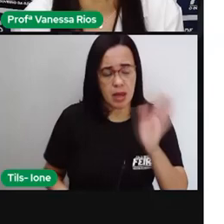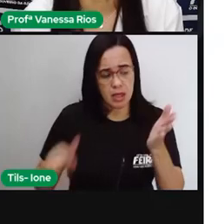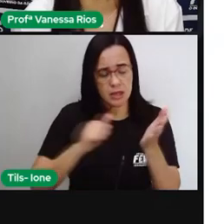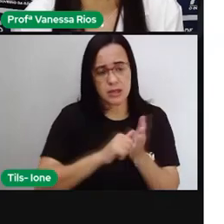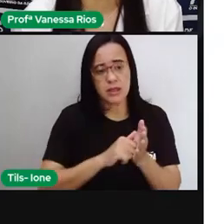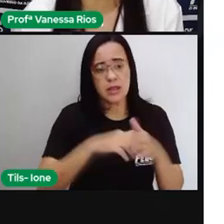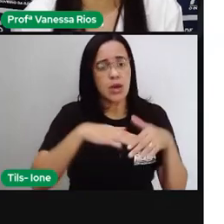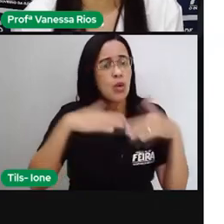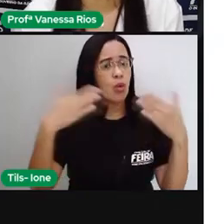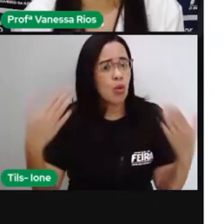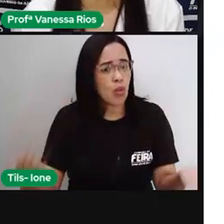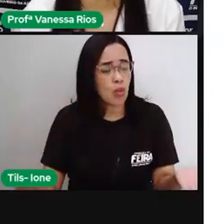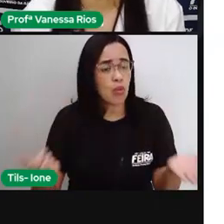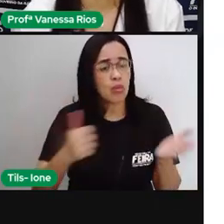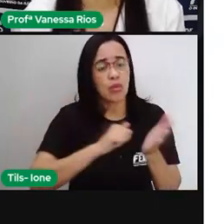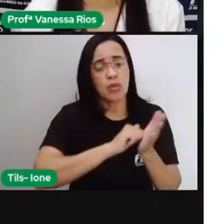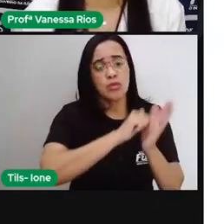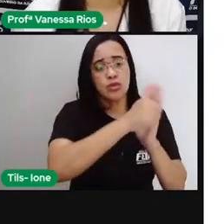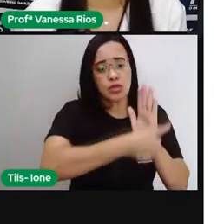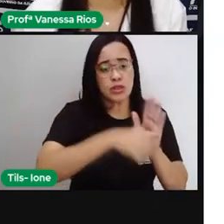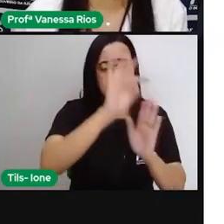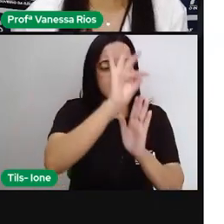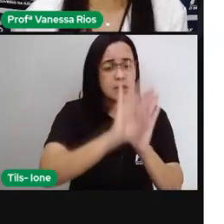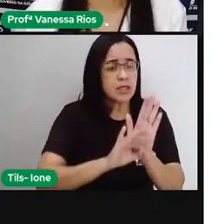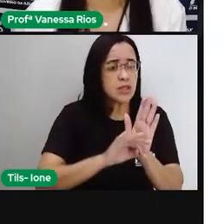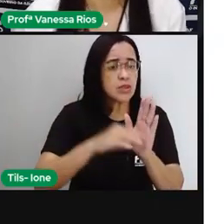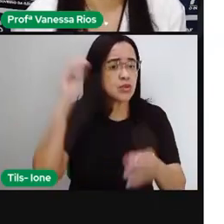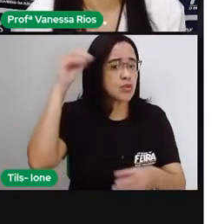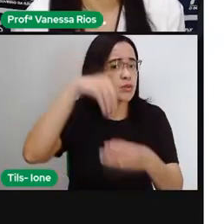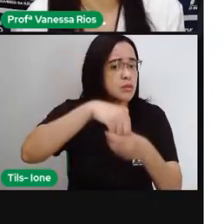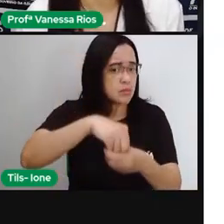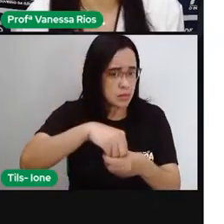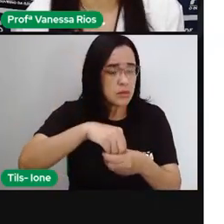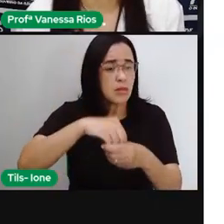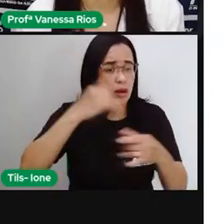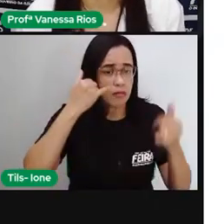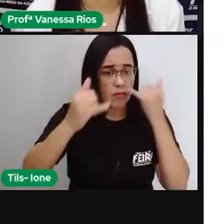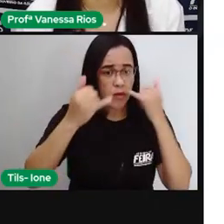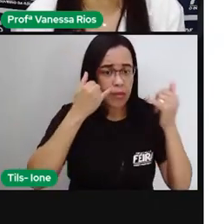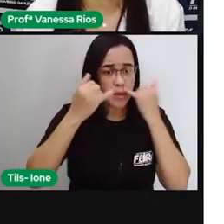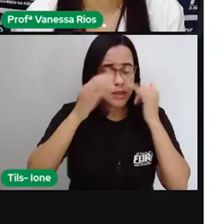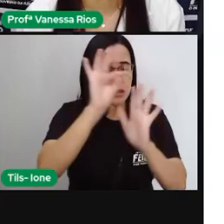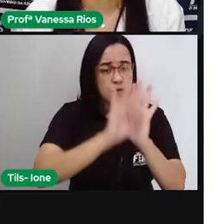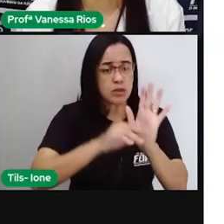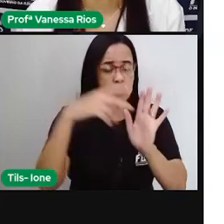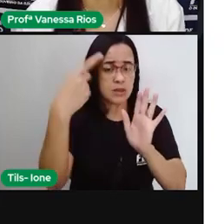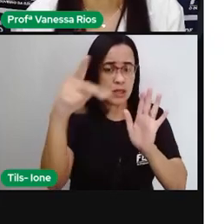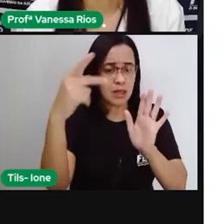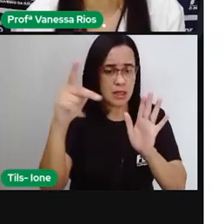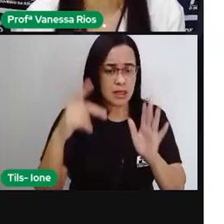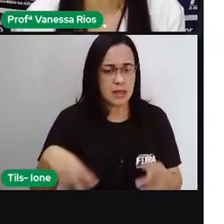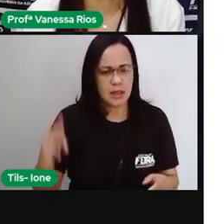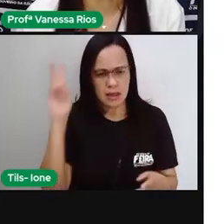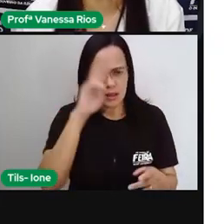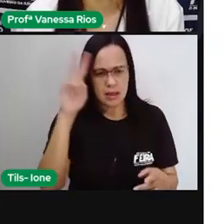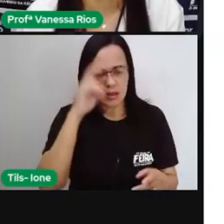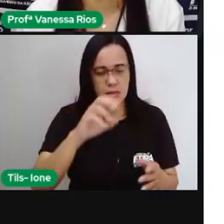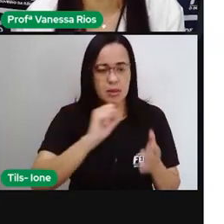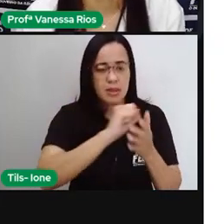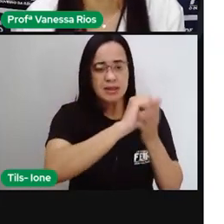tipo de informação? A Pró mostrou lá a tela, falou um pouco sobre as características das obras